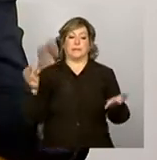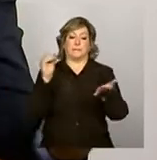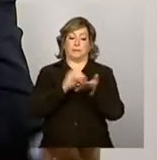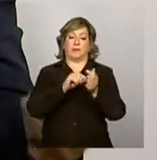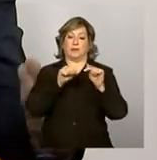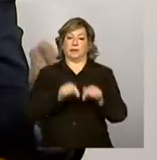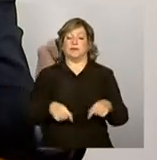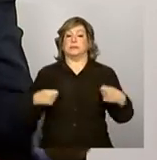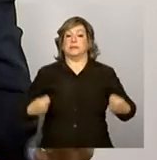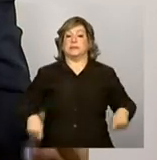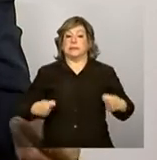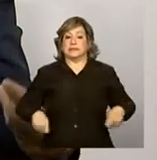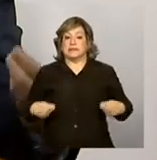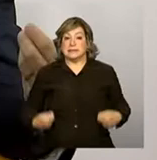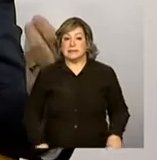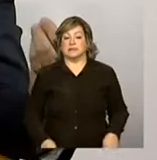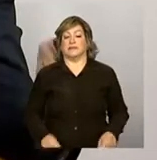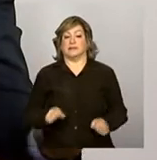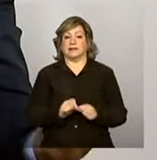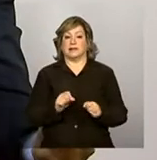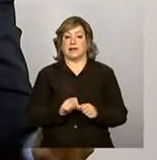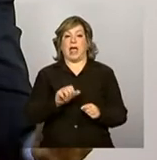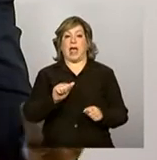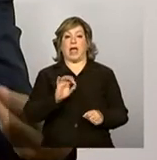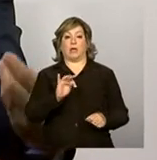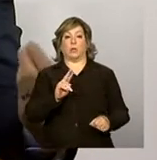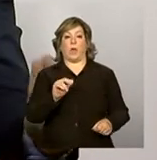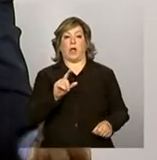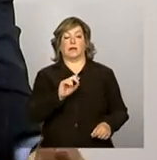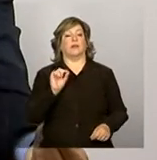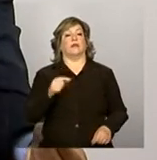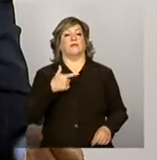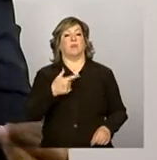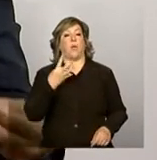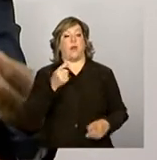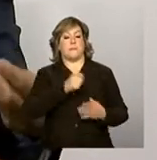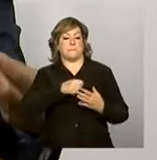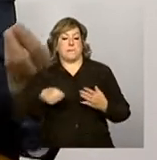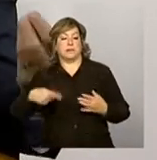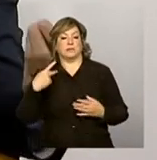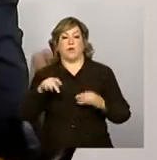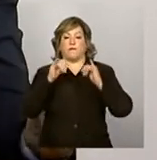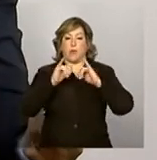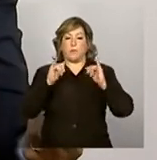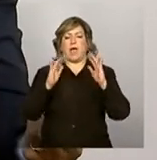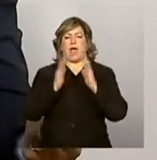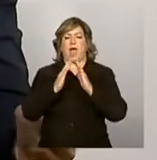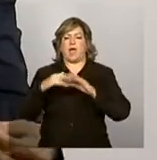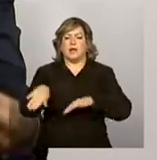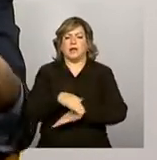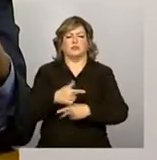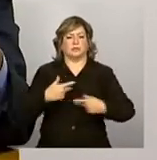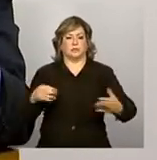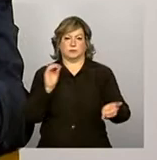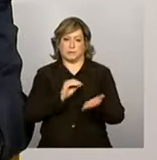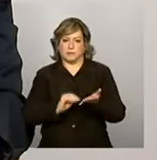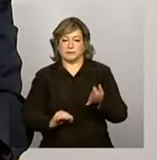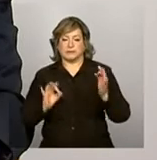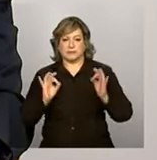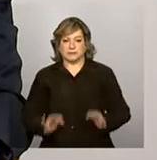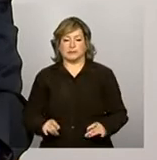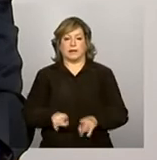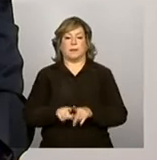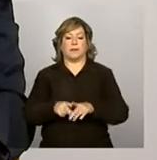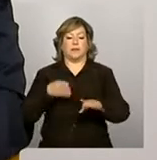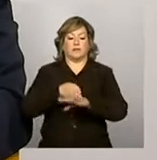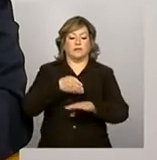elas precisam atualizar em até 24 meses os seus dados e na agenda de saúde e na frequência